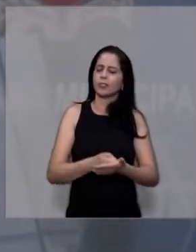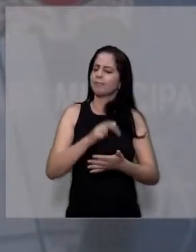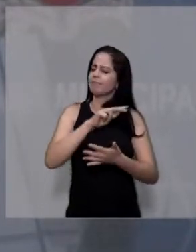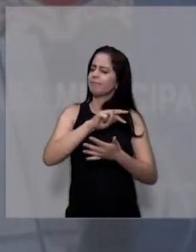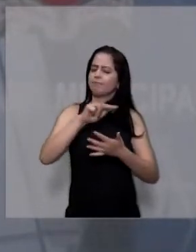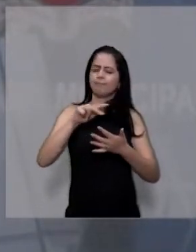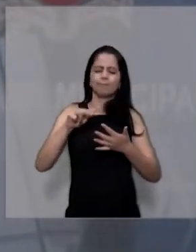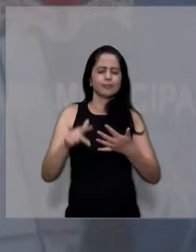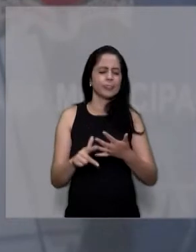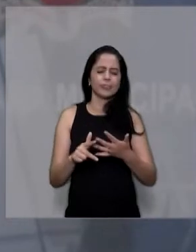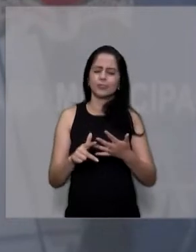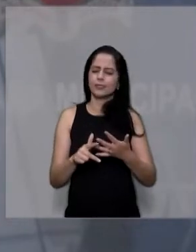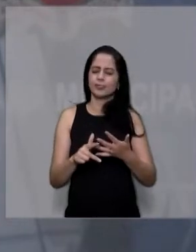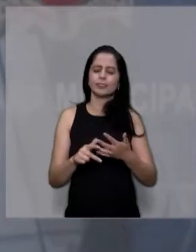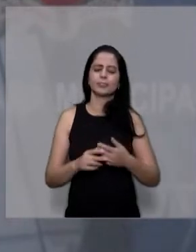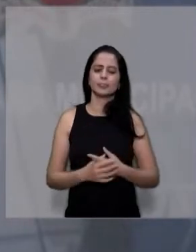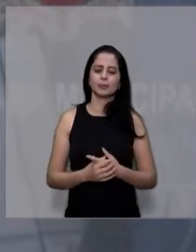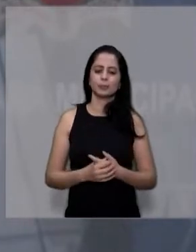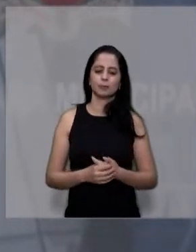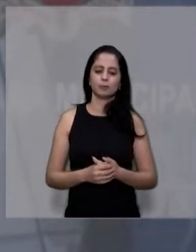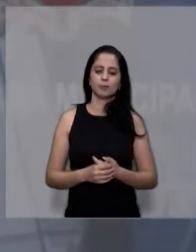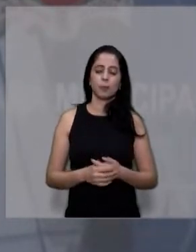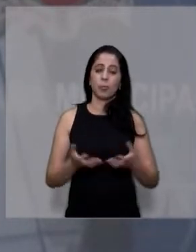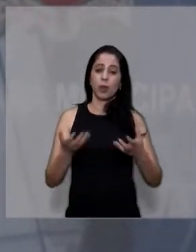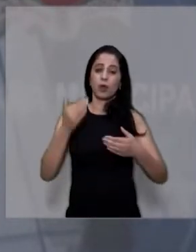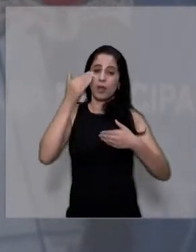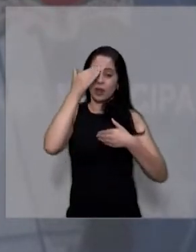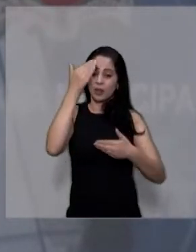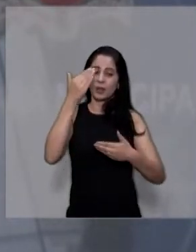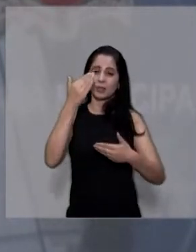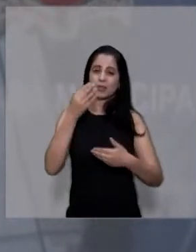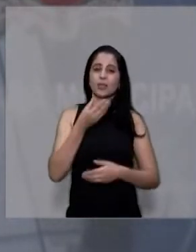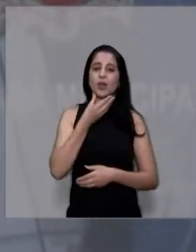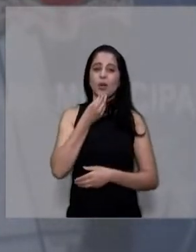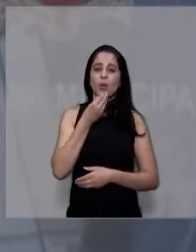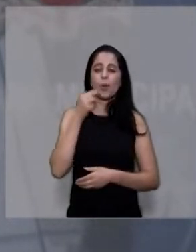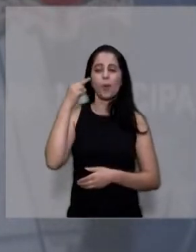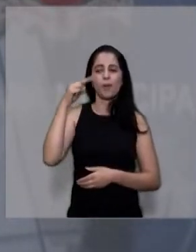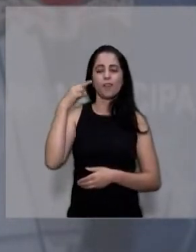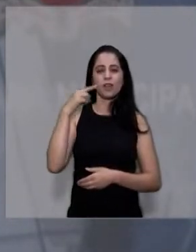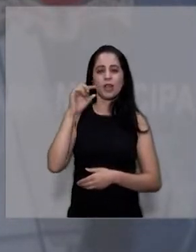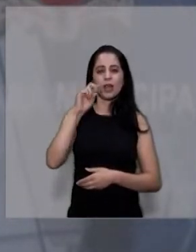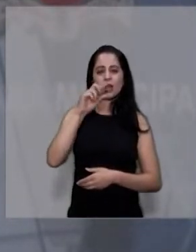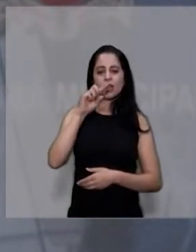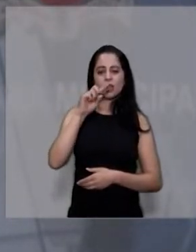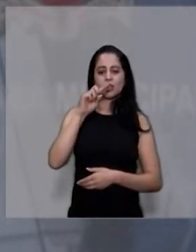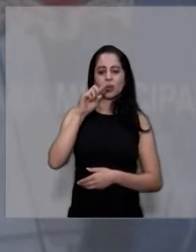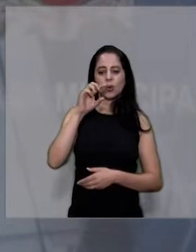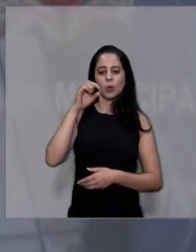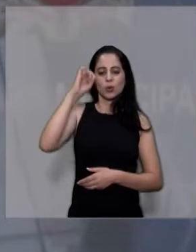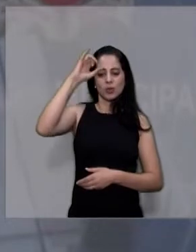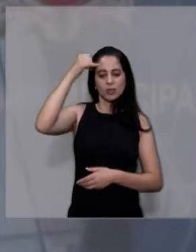presentes, mas queria agradecer ao Zé, simplesmente Zé.